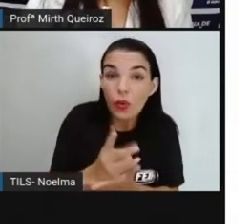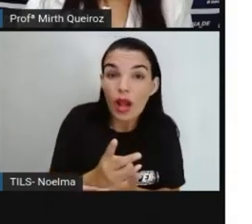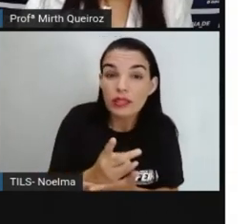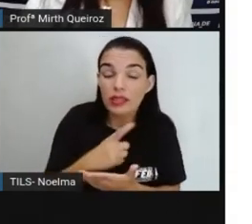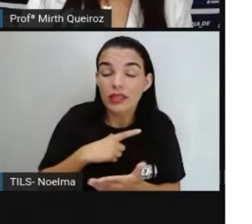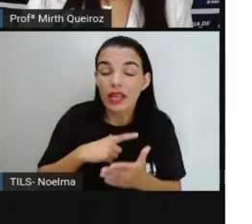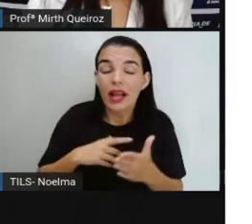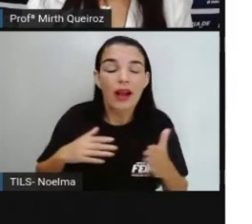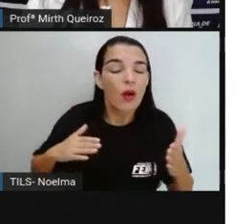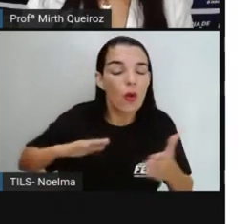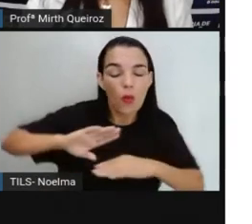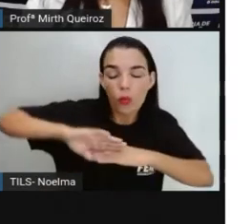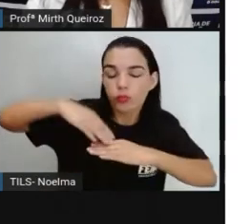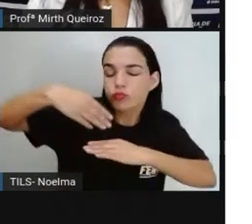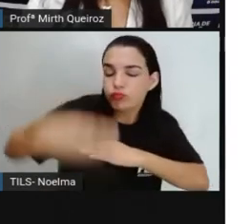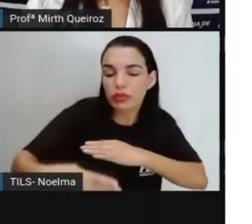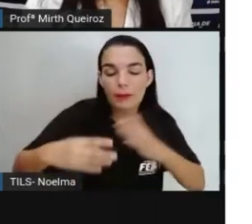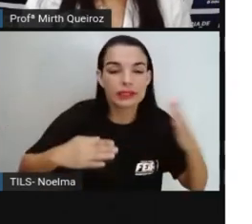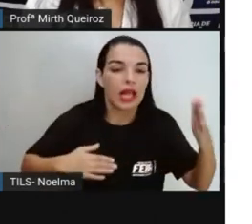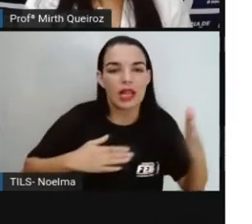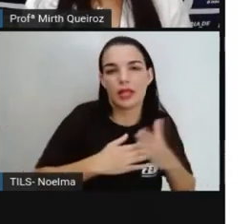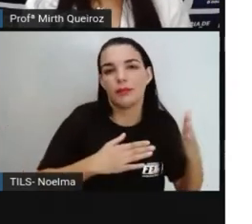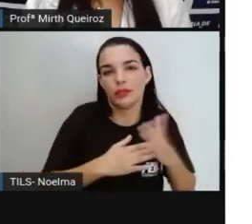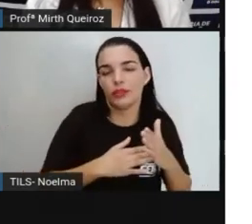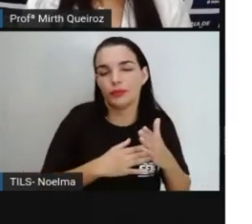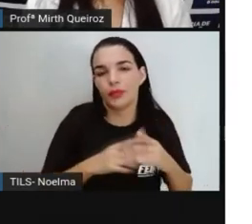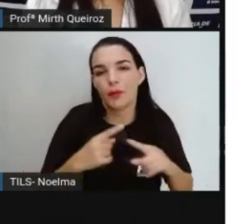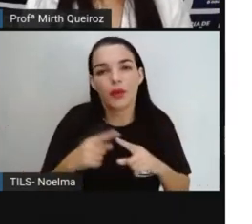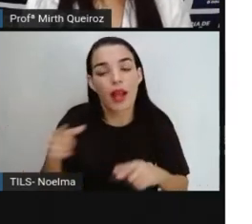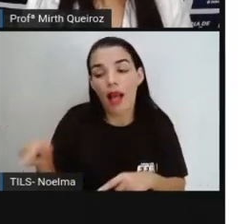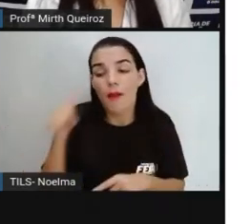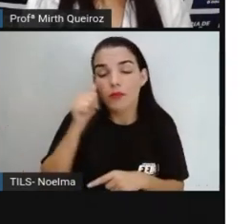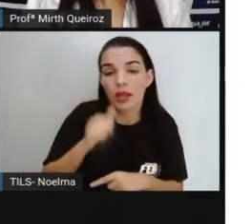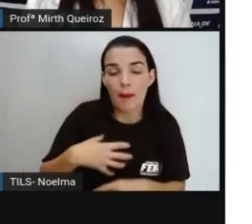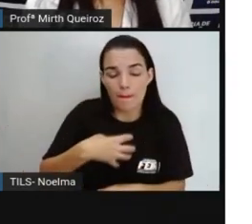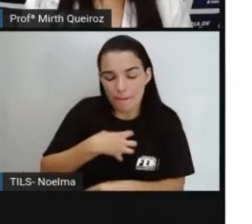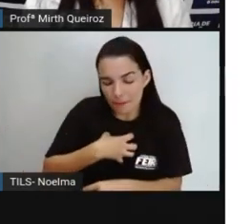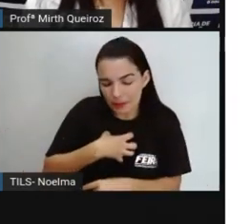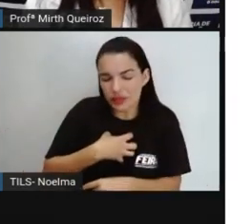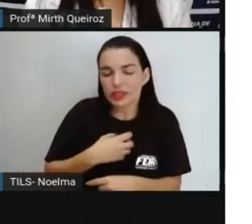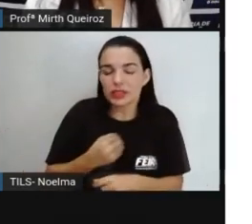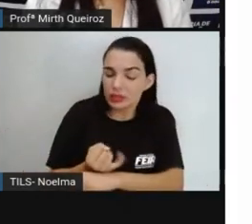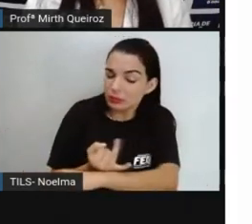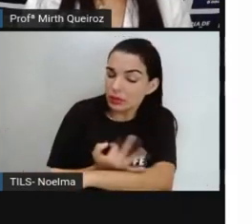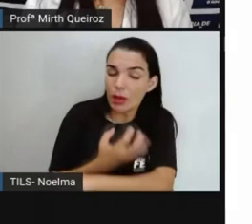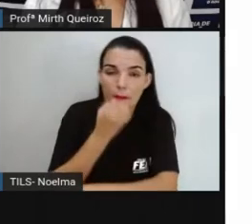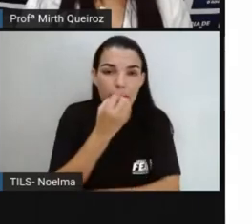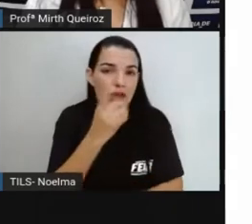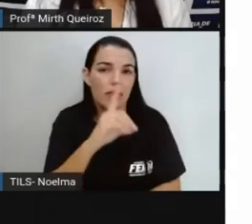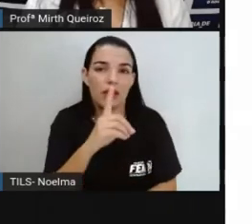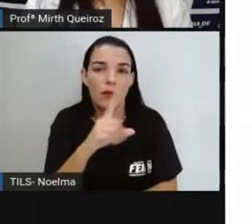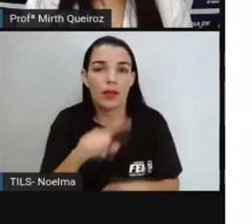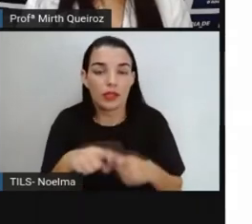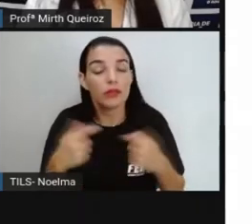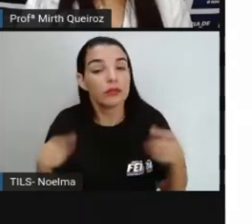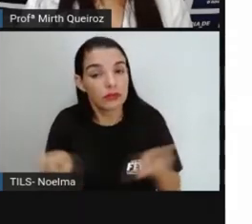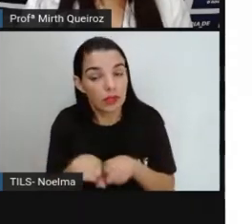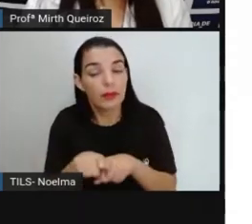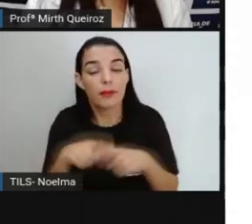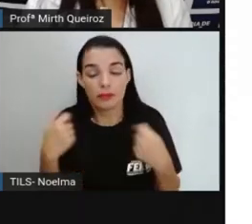E seria muito pior para ela Justamente porque ela não estava bem emocionalmente Isso também é ser madura Isso também é ser